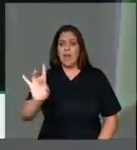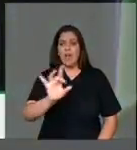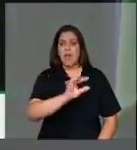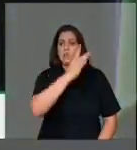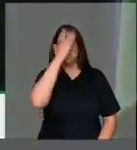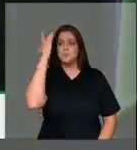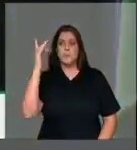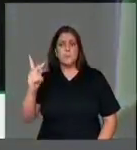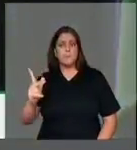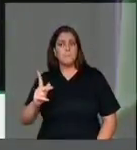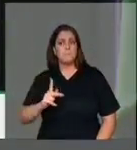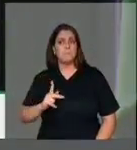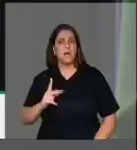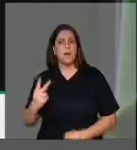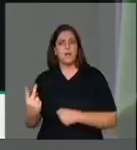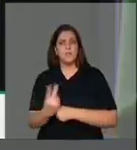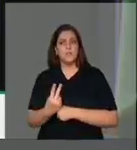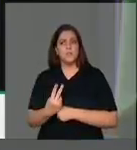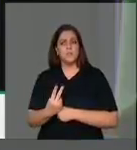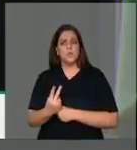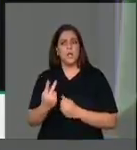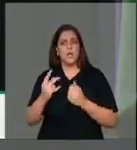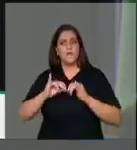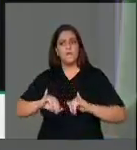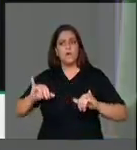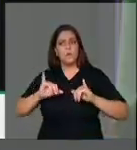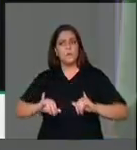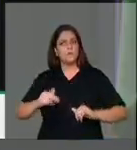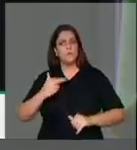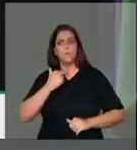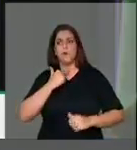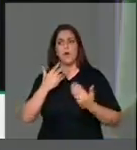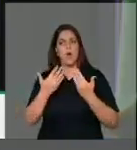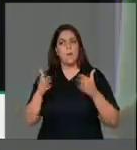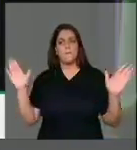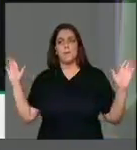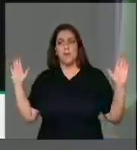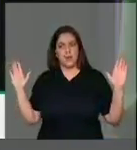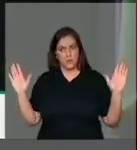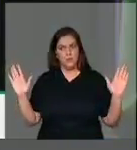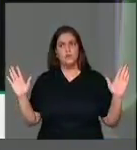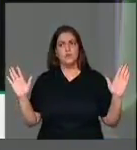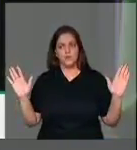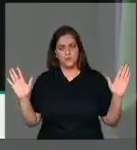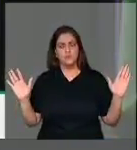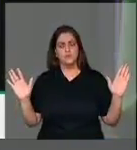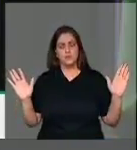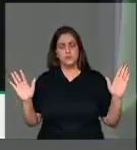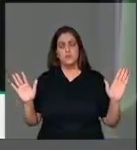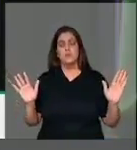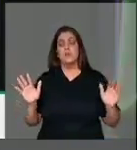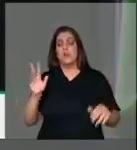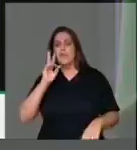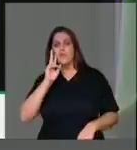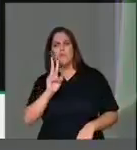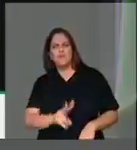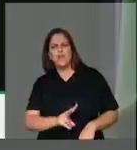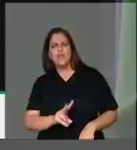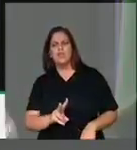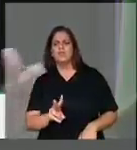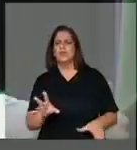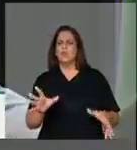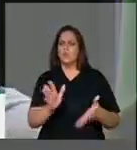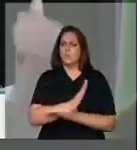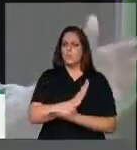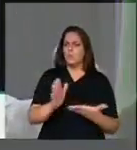isso é um crime que a gente não pode, de maneira alguma, aceitar. Eu vejo aqui os partidos ligados à base do